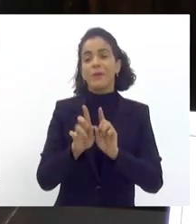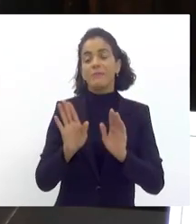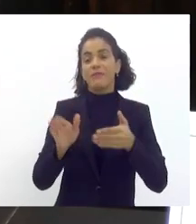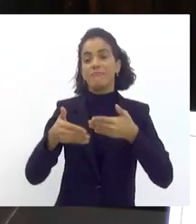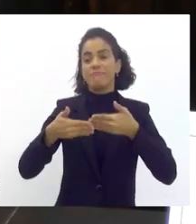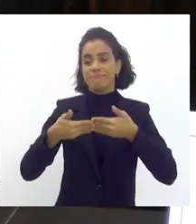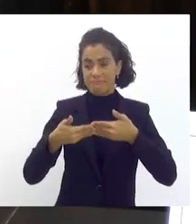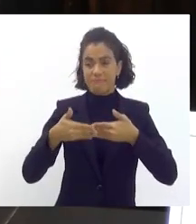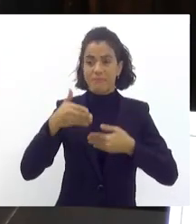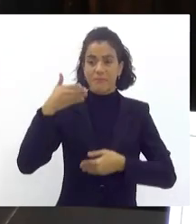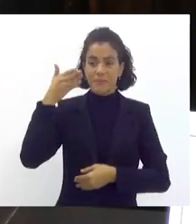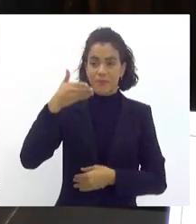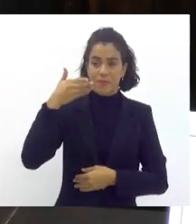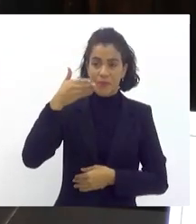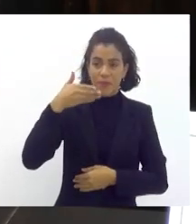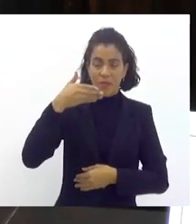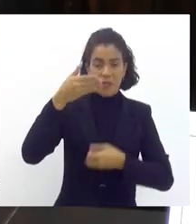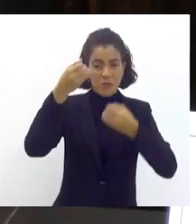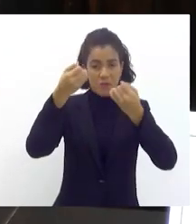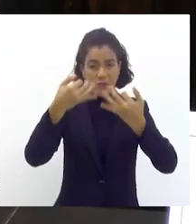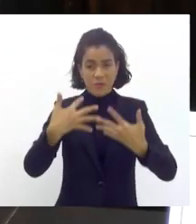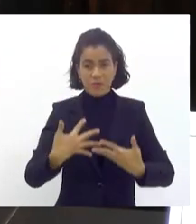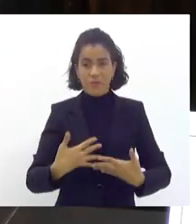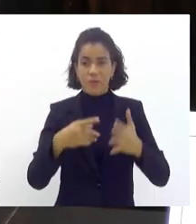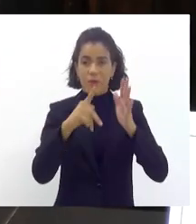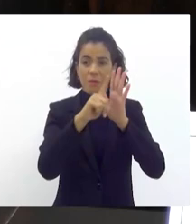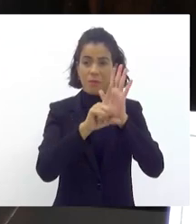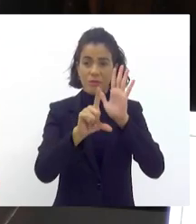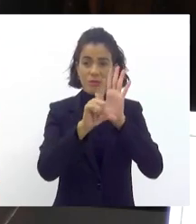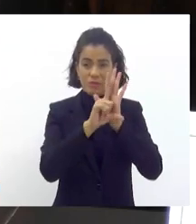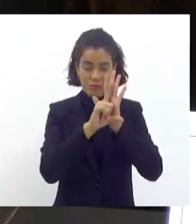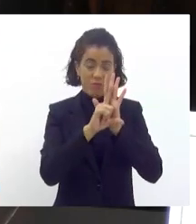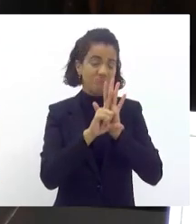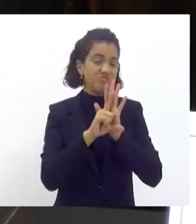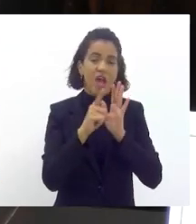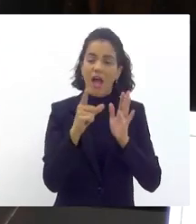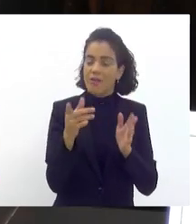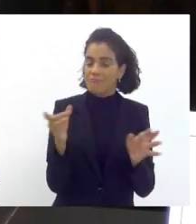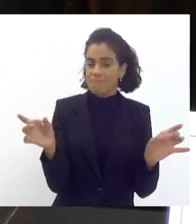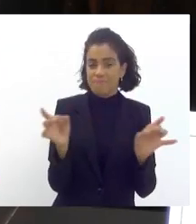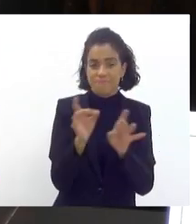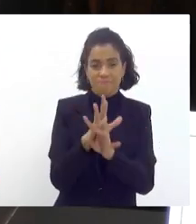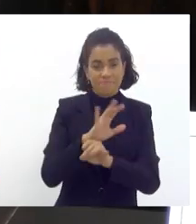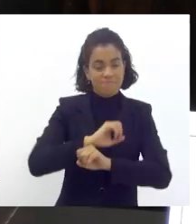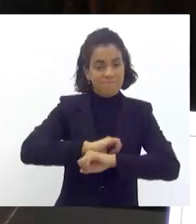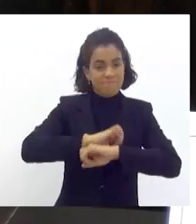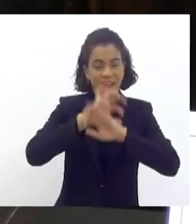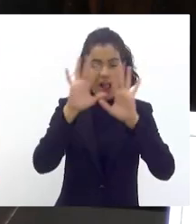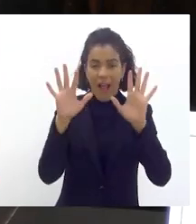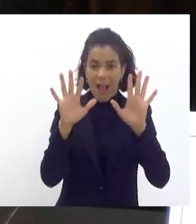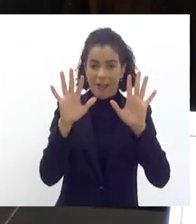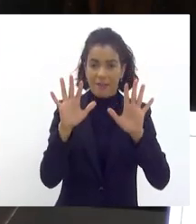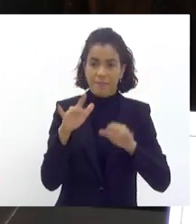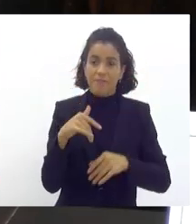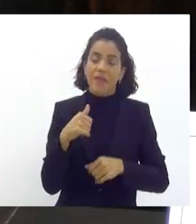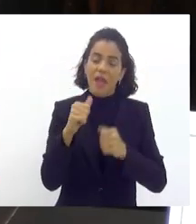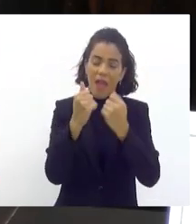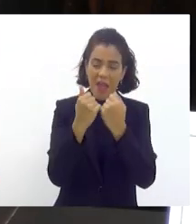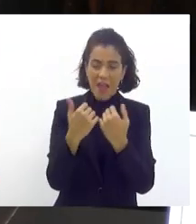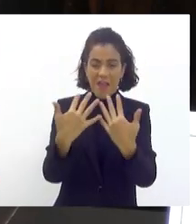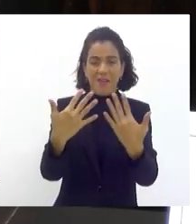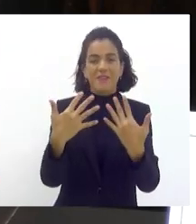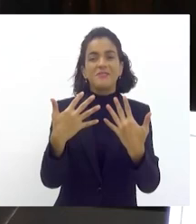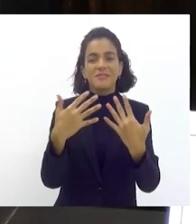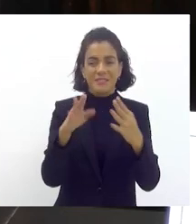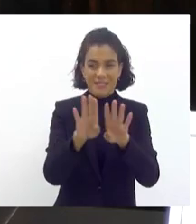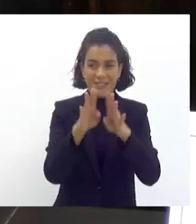a justificativa do projeto de lei acho que ela diz tudo então como eu bem falei acho que a audiência pública é para